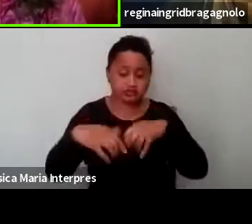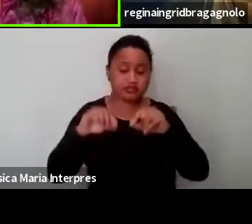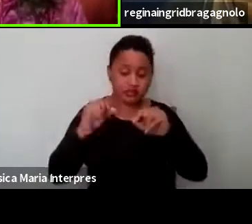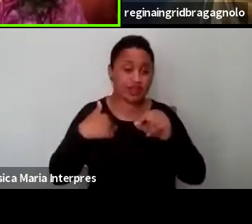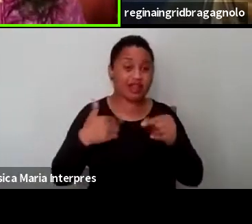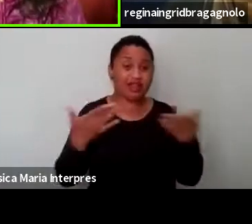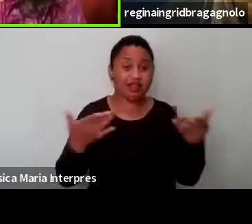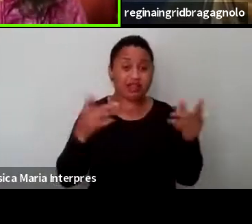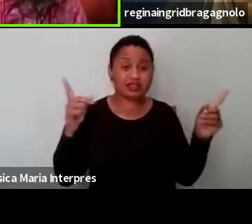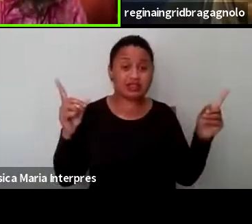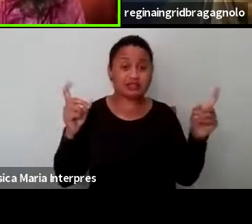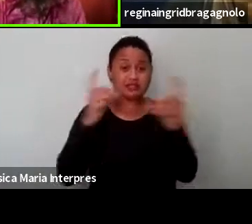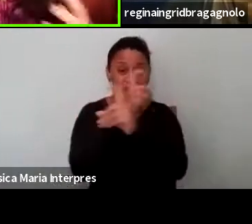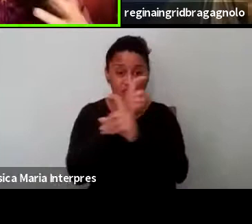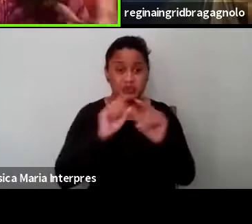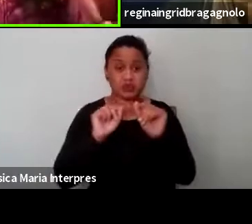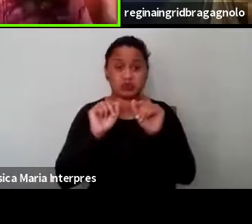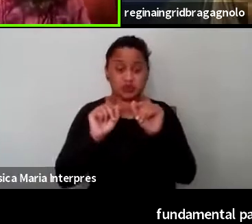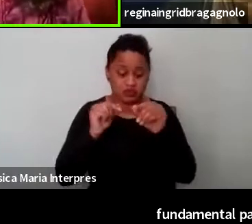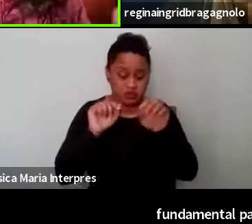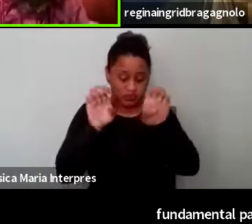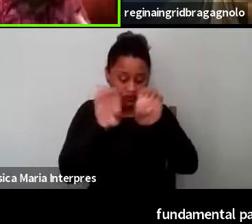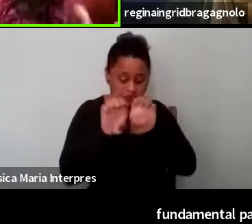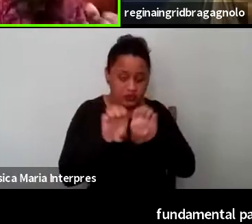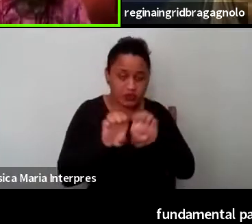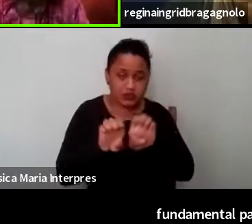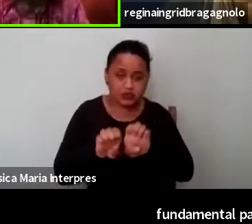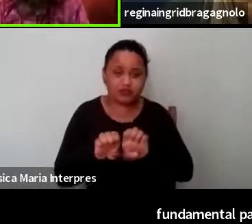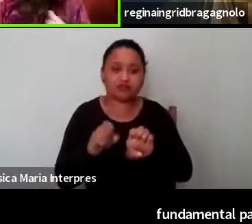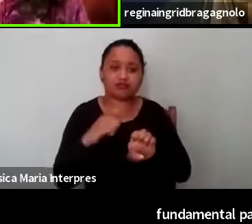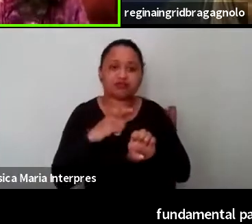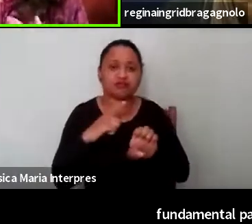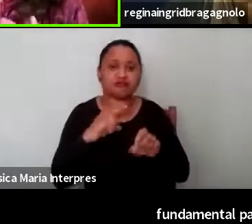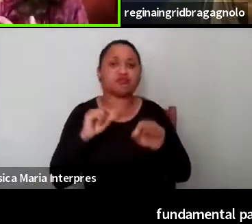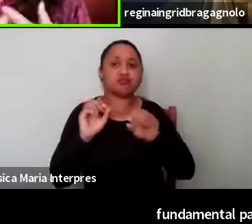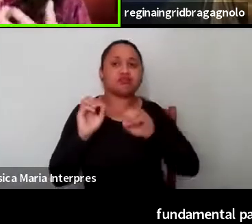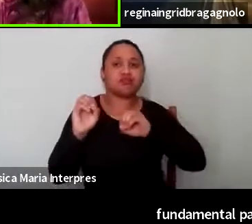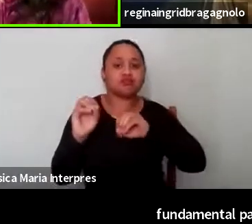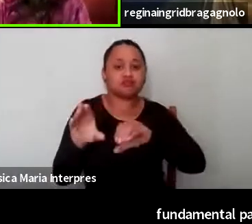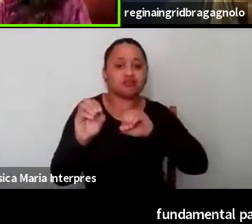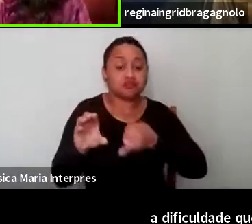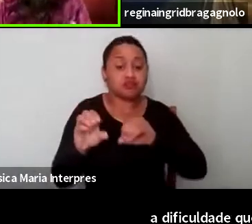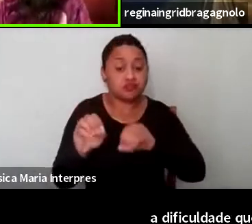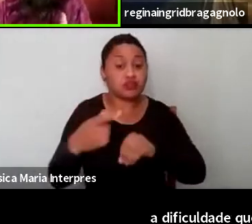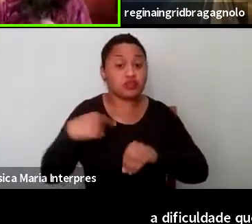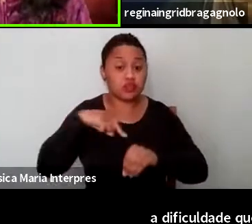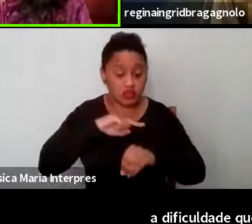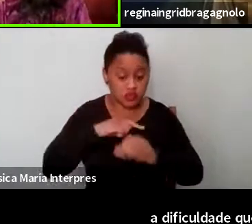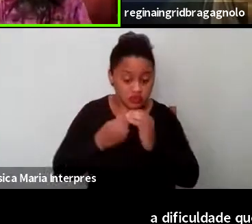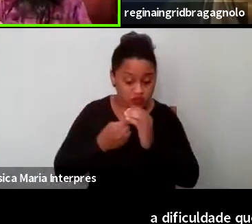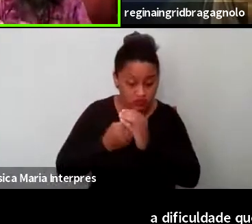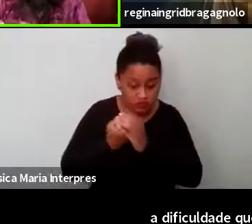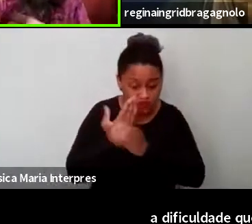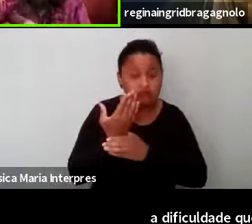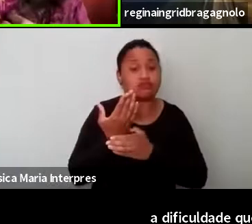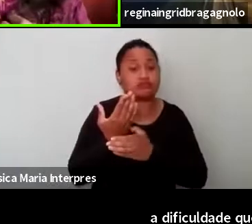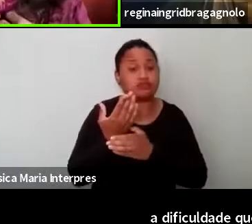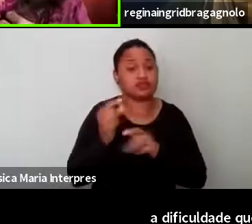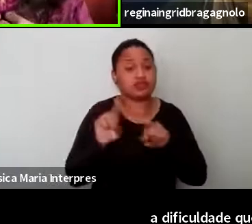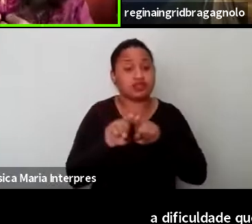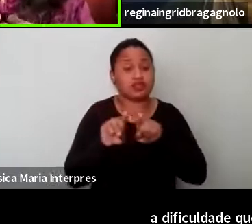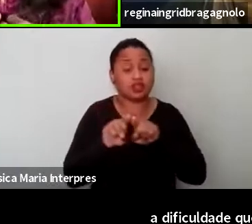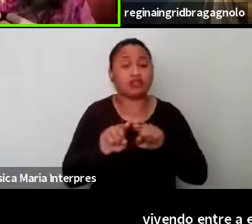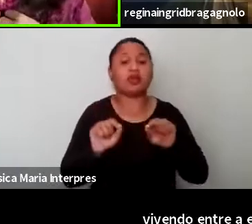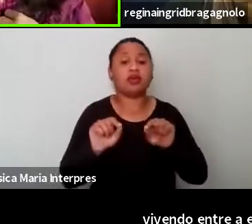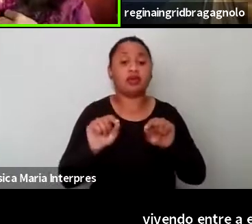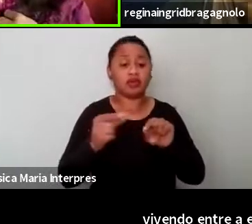gente está vivendo entre a estrutura, né? Do ensino que a gente formou e o conforto